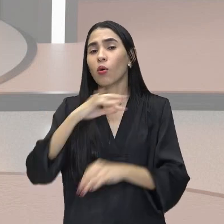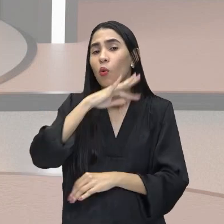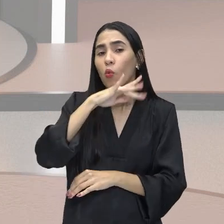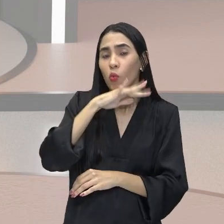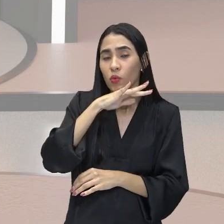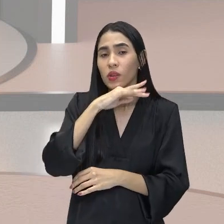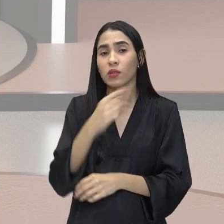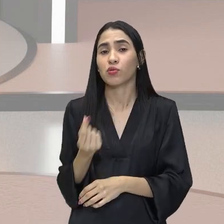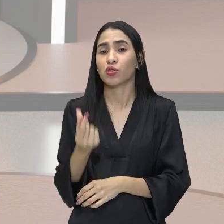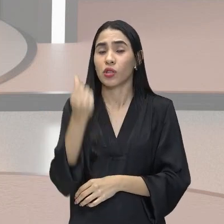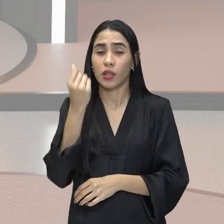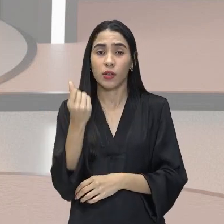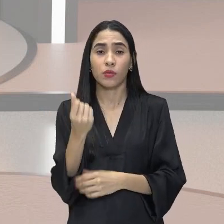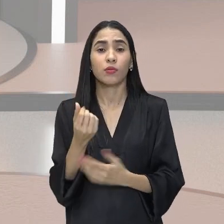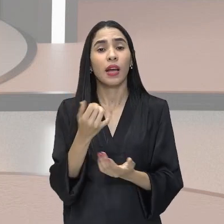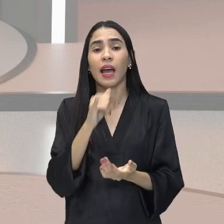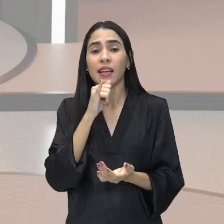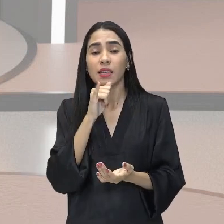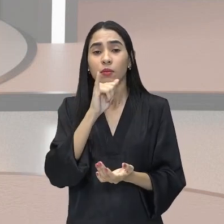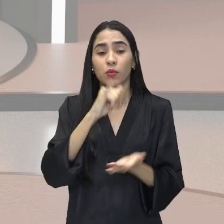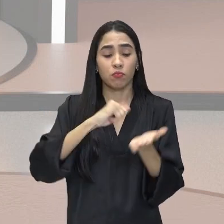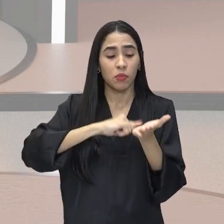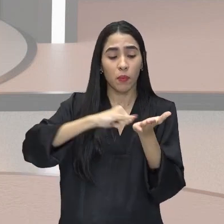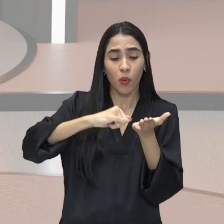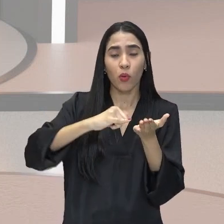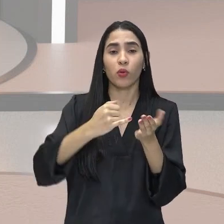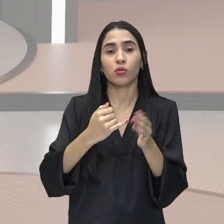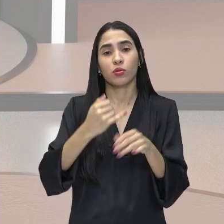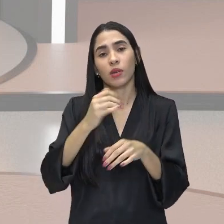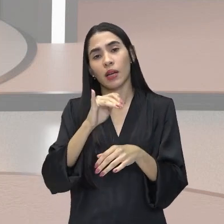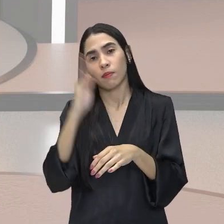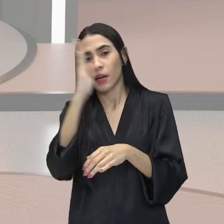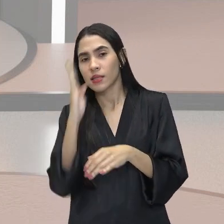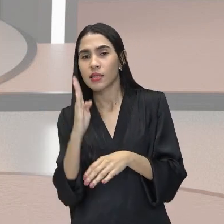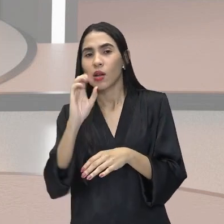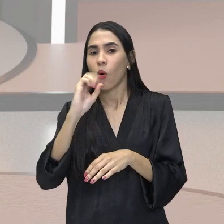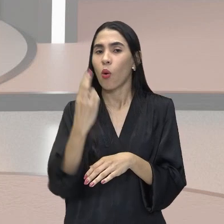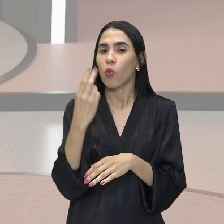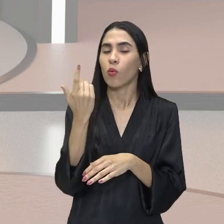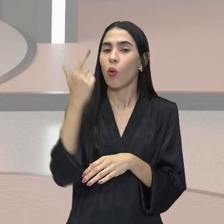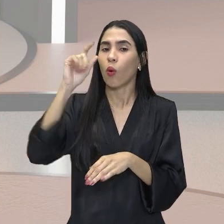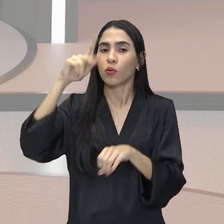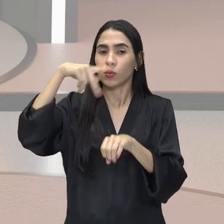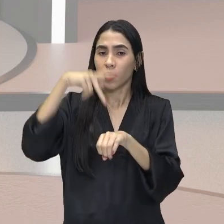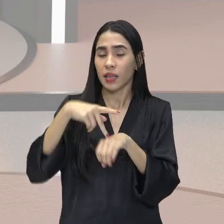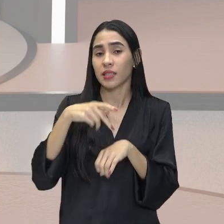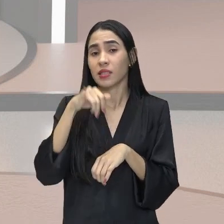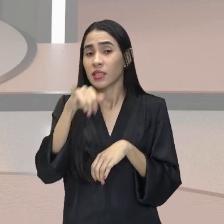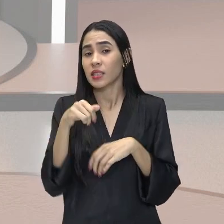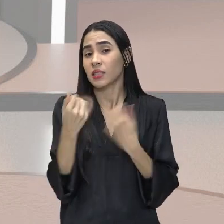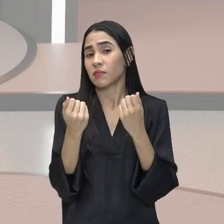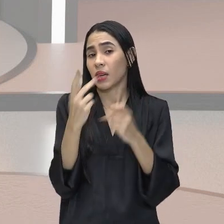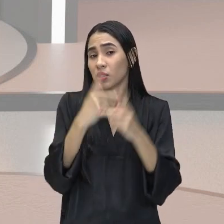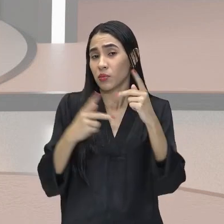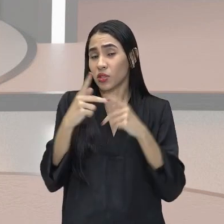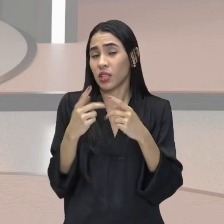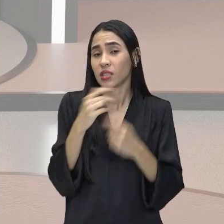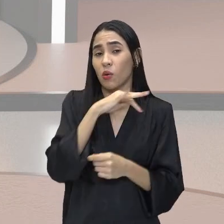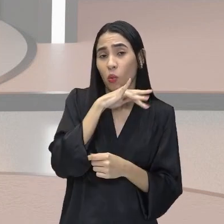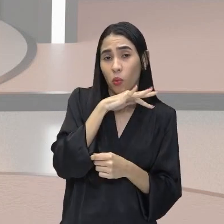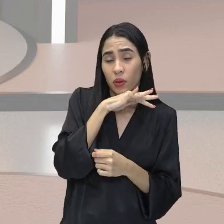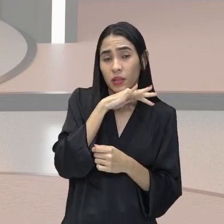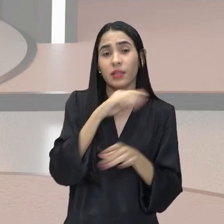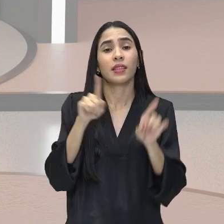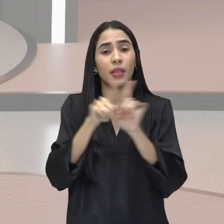do povo brasileiro, no nosso caso do Brasil e de outros países, quando são mal administrados, isso